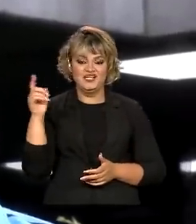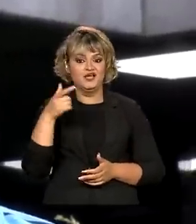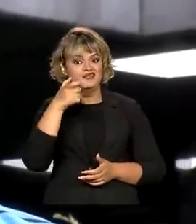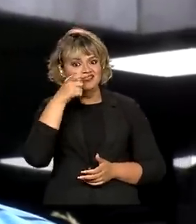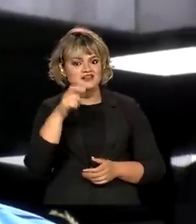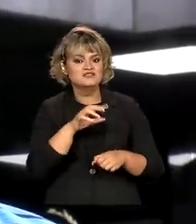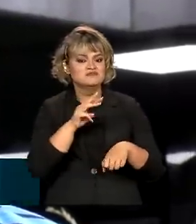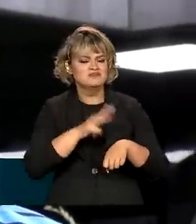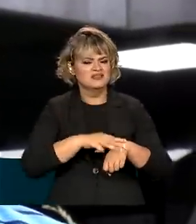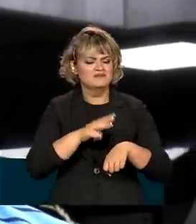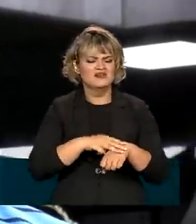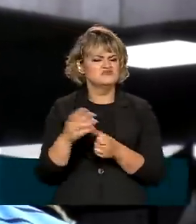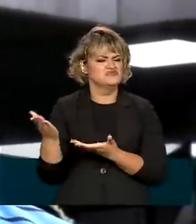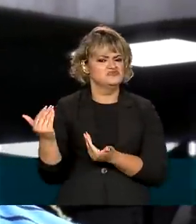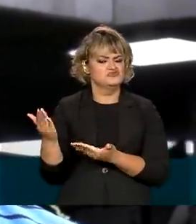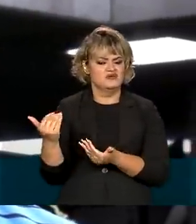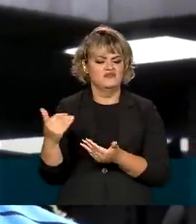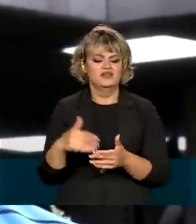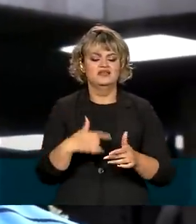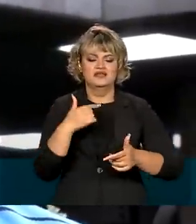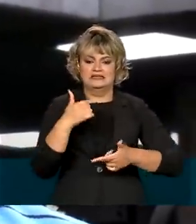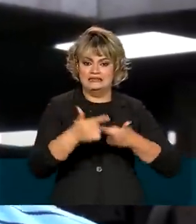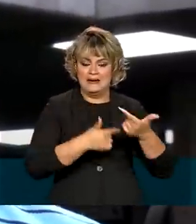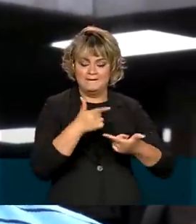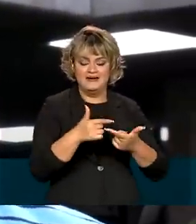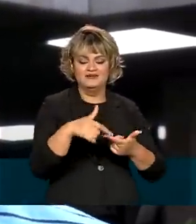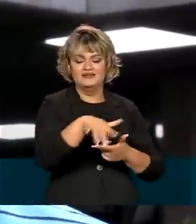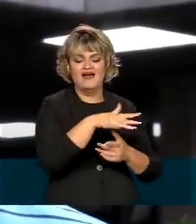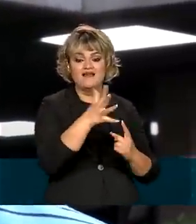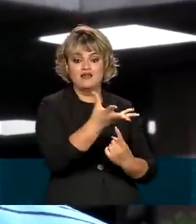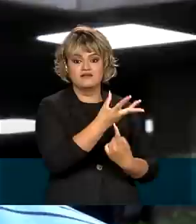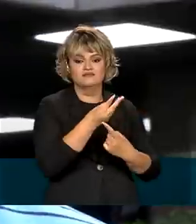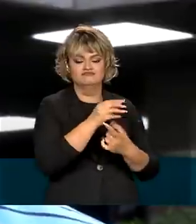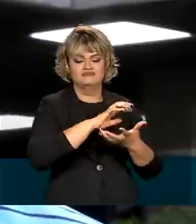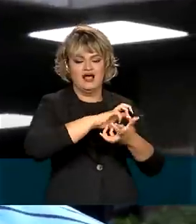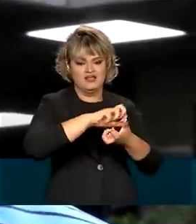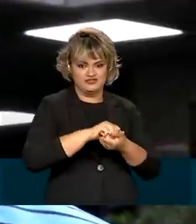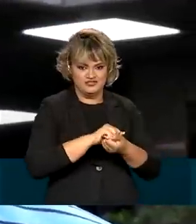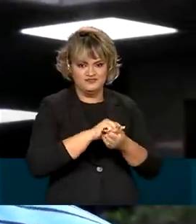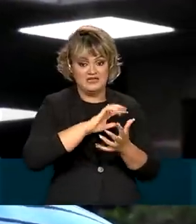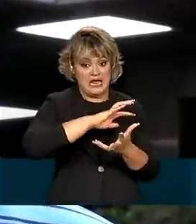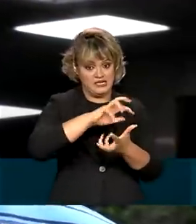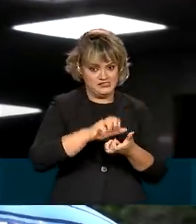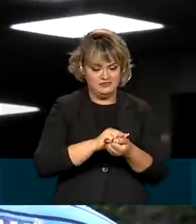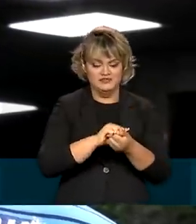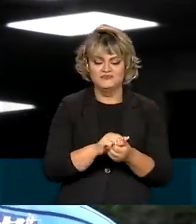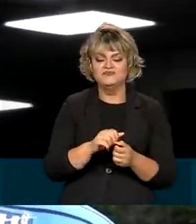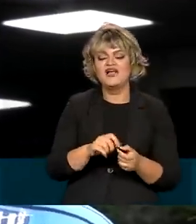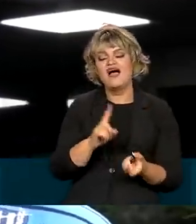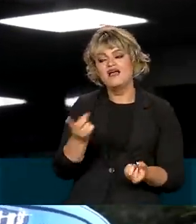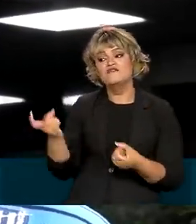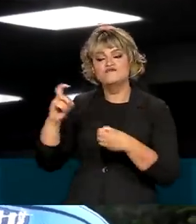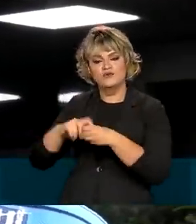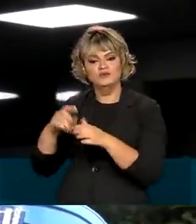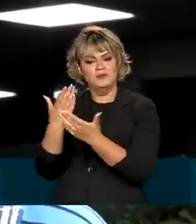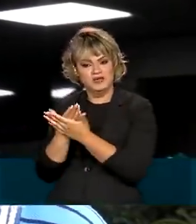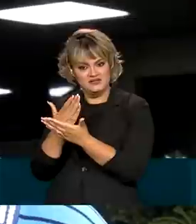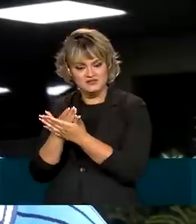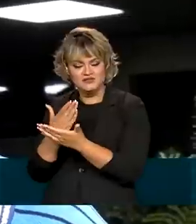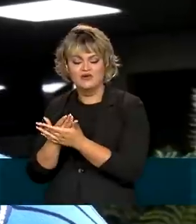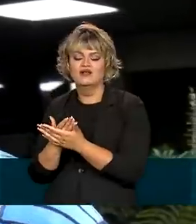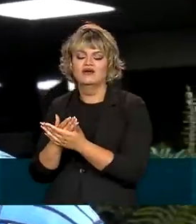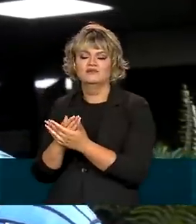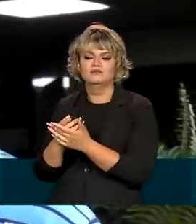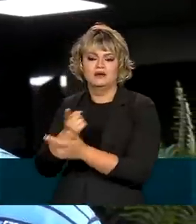matemática ainda jovem, no trabalho como artista plástico. Quando voltou para a escola para concluir o ensino médio, fez a